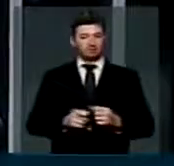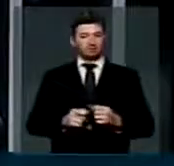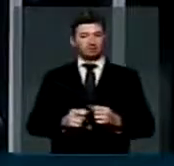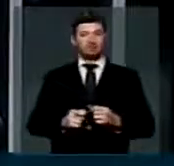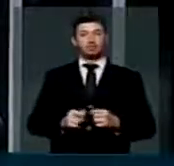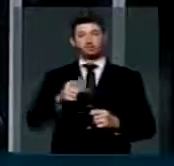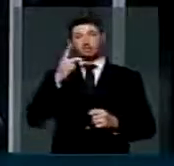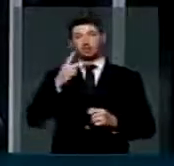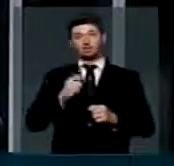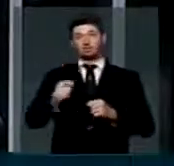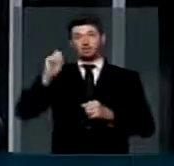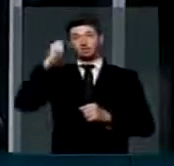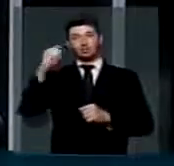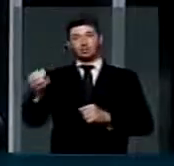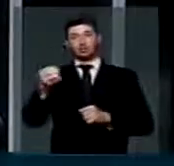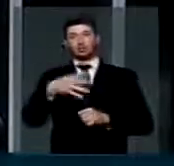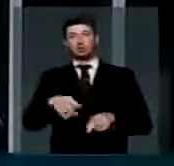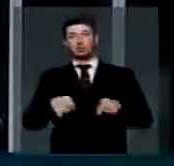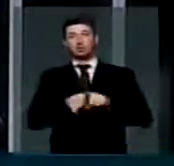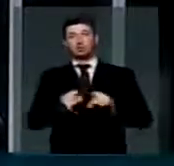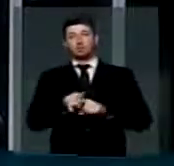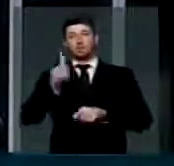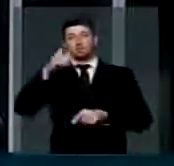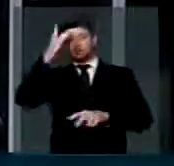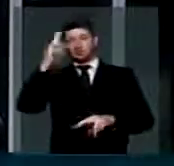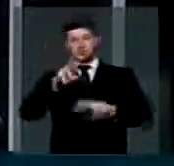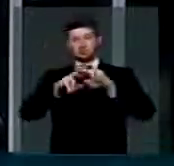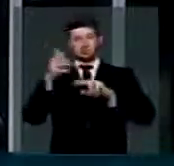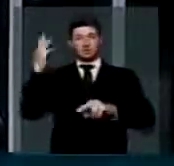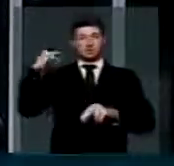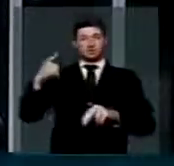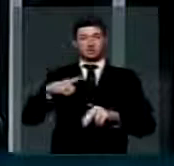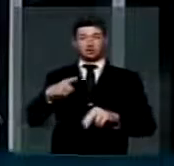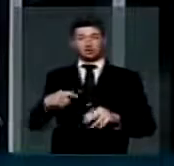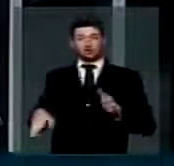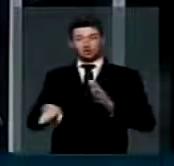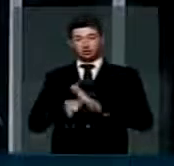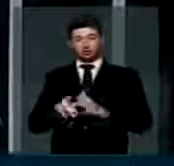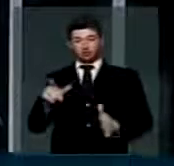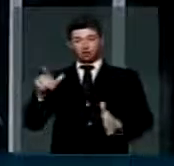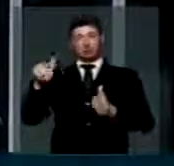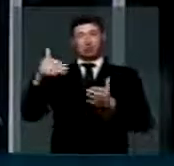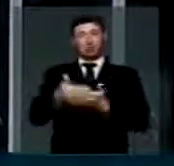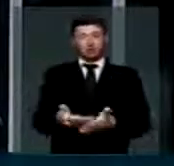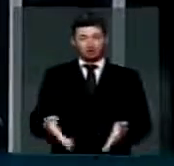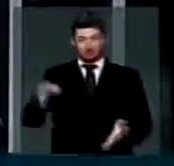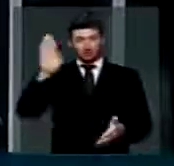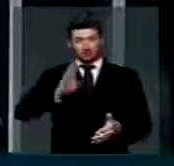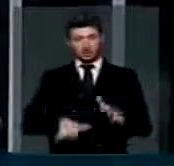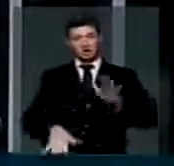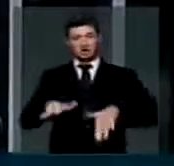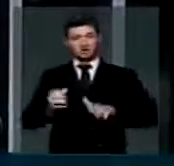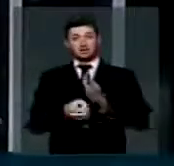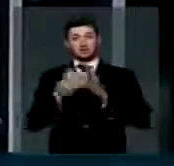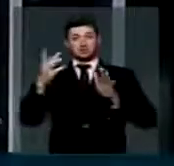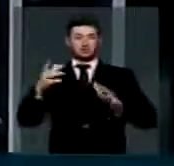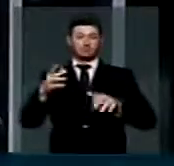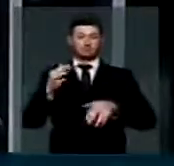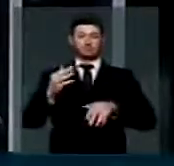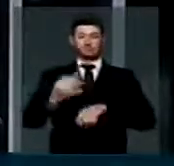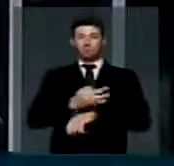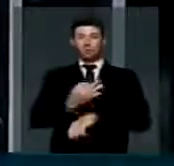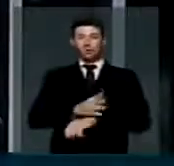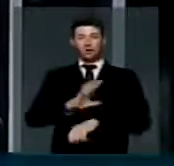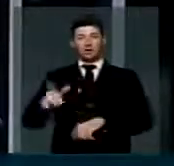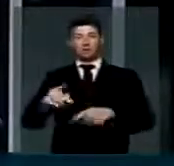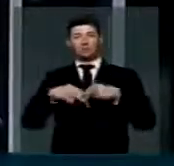chamados pretos novos, que eram os cativos recém-chegados ao Brasil, muitas vezes não resistiam aos maus